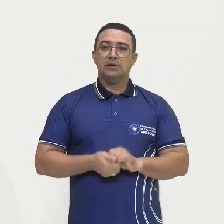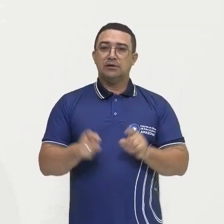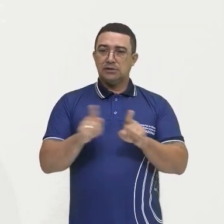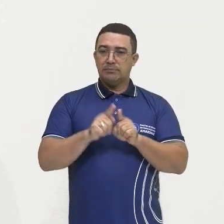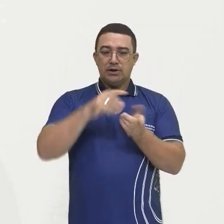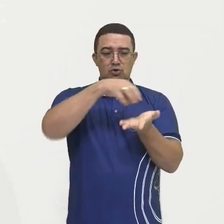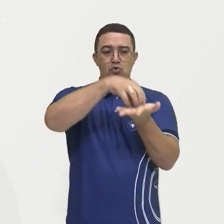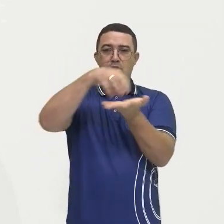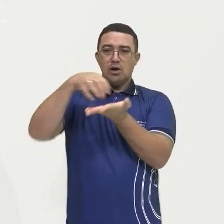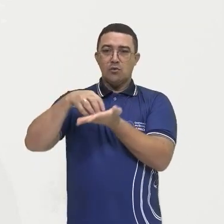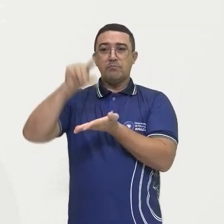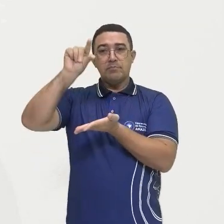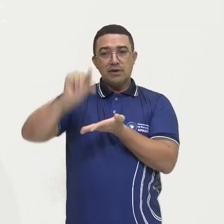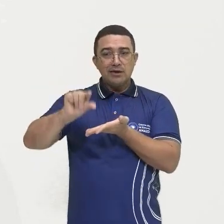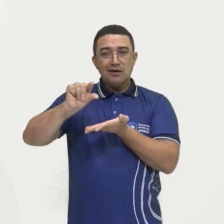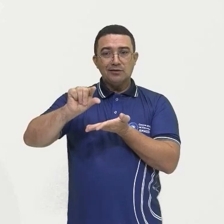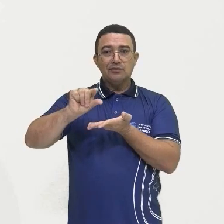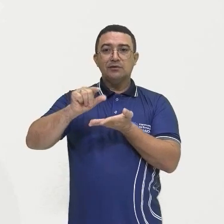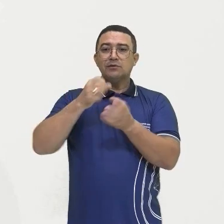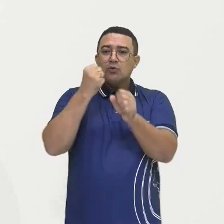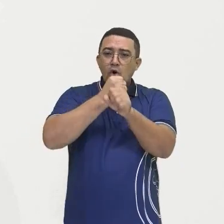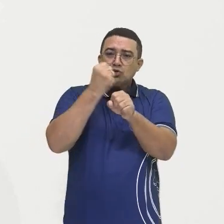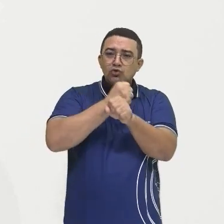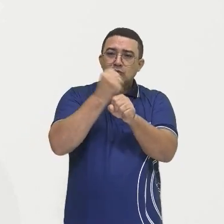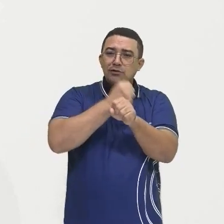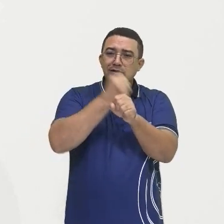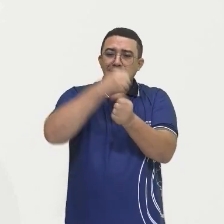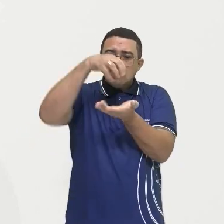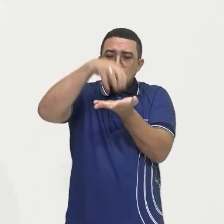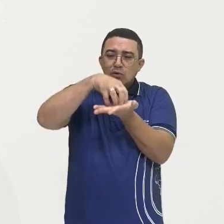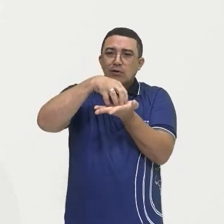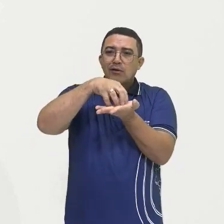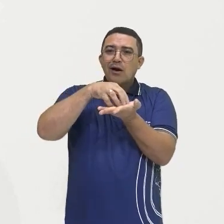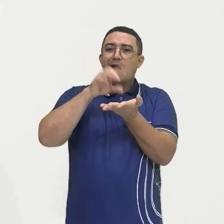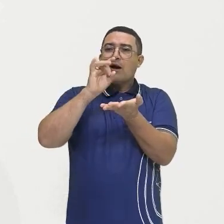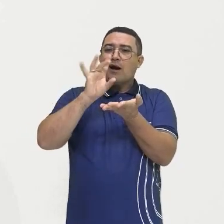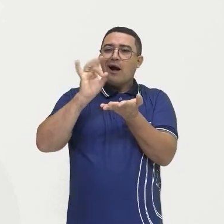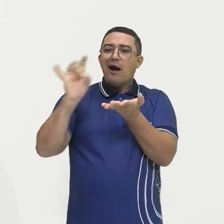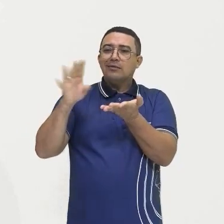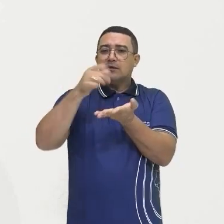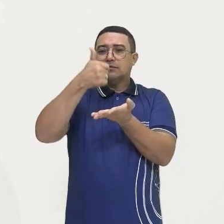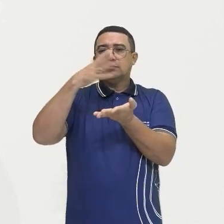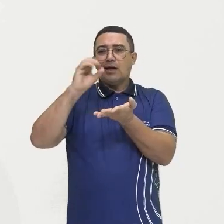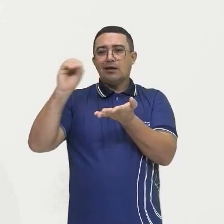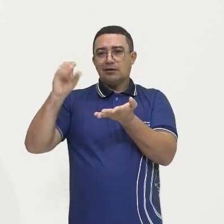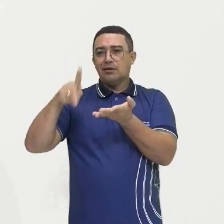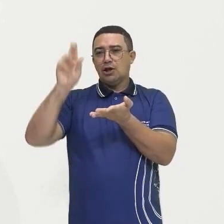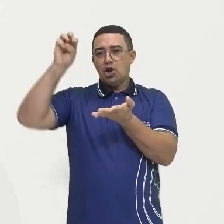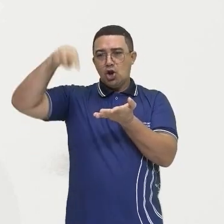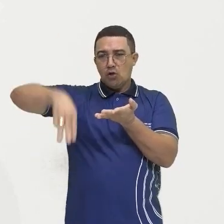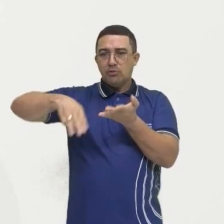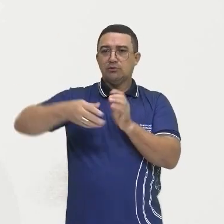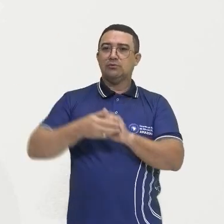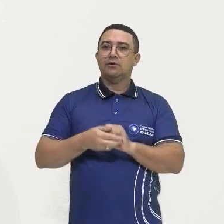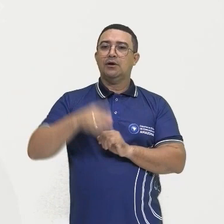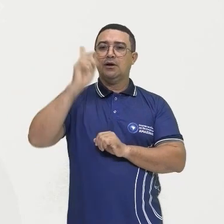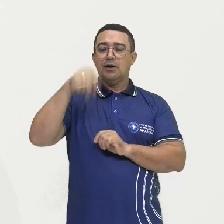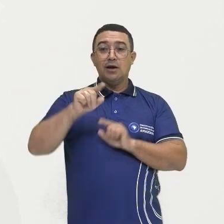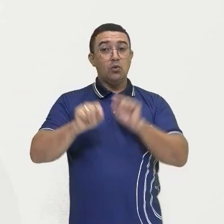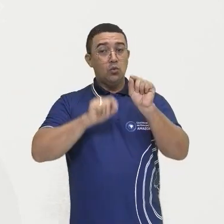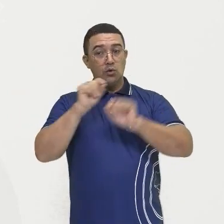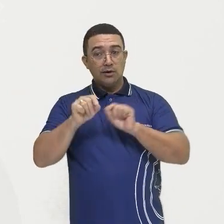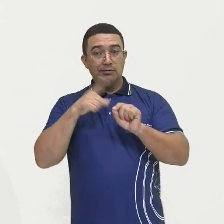os núcleos médios, onde eles iam construir esses núcleos a cada 100 quilômetros, destinado a cumprir